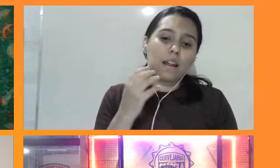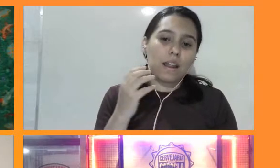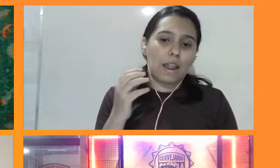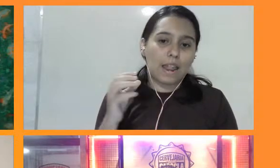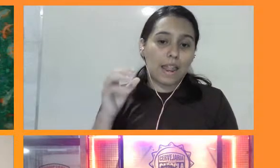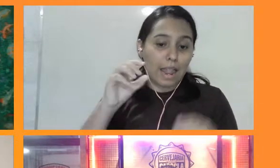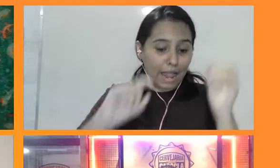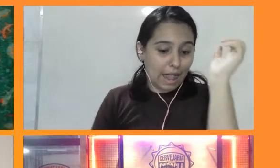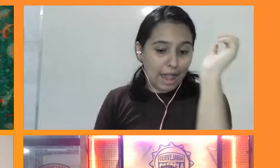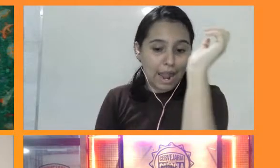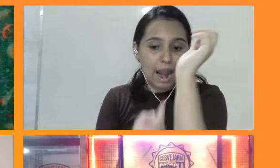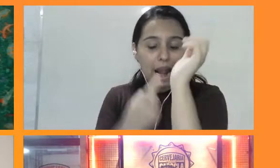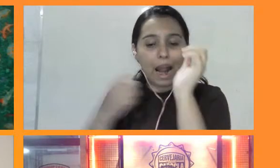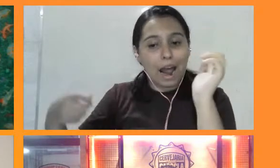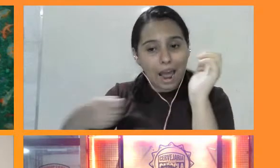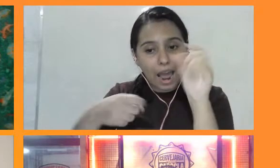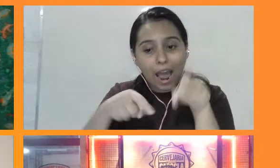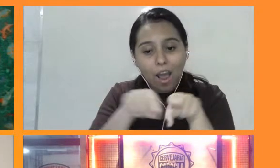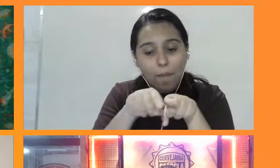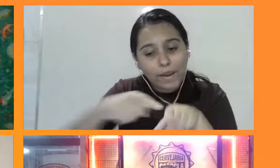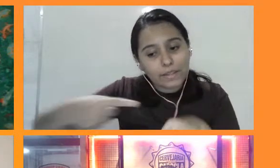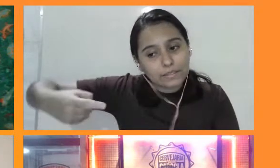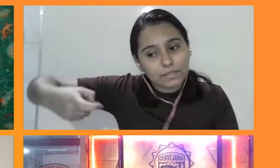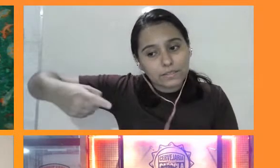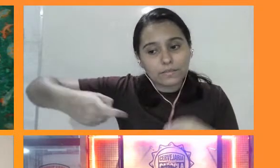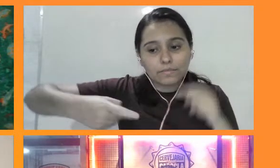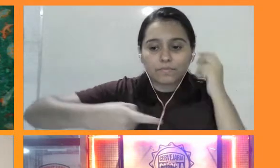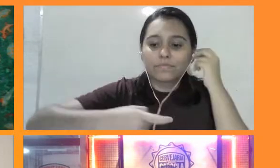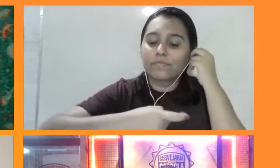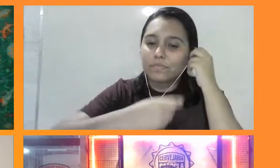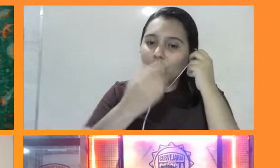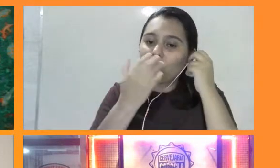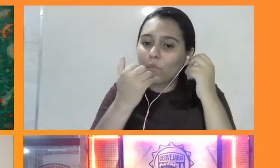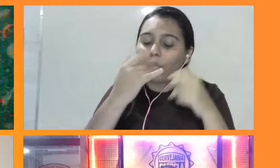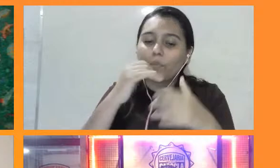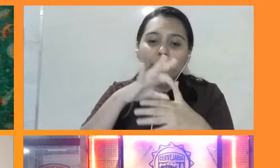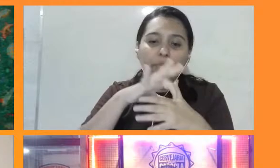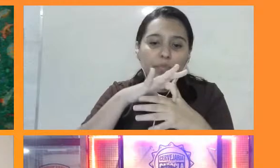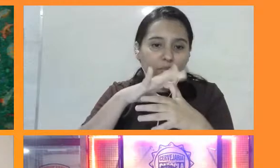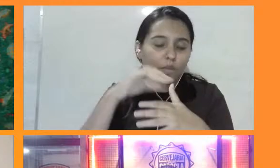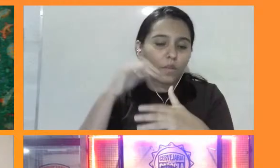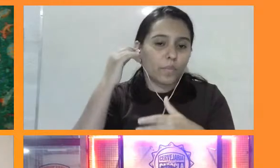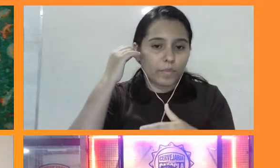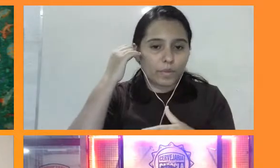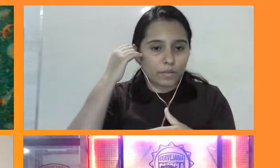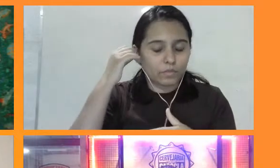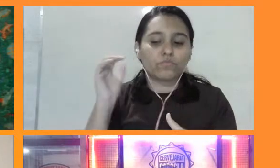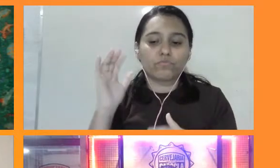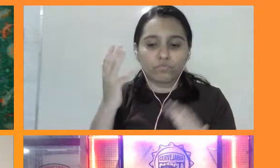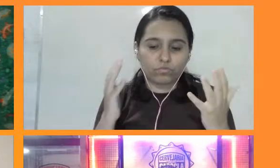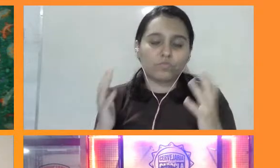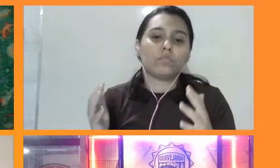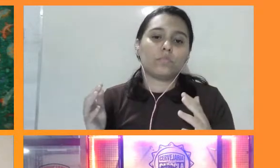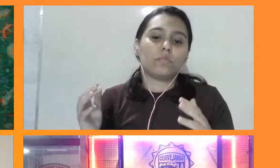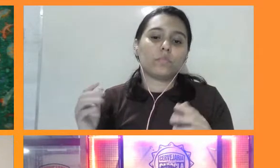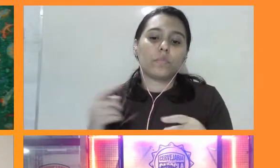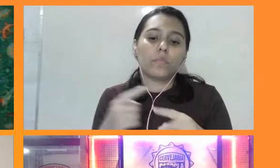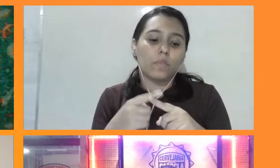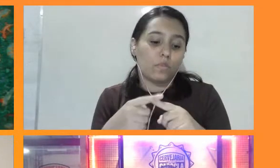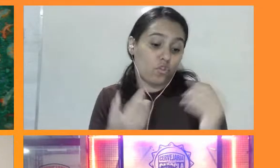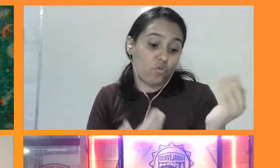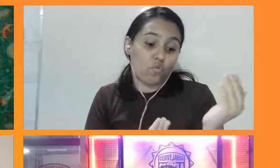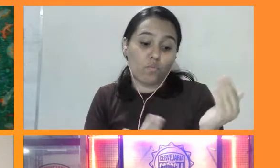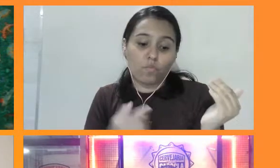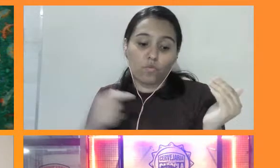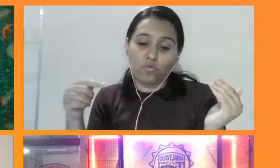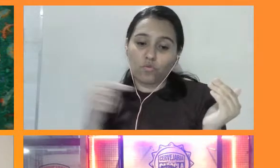canibalismo é amplamente registrado, mas, sobretudo, a pressão predatória sobre os jovens da própria espécie. E isso tem